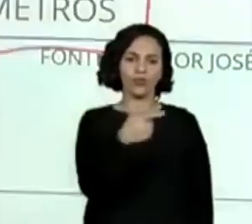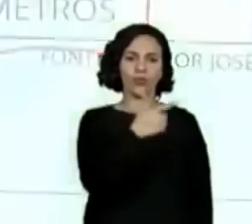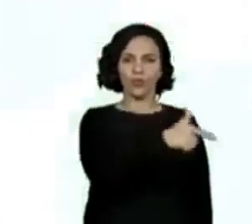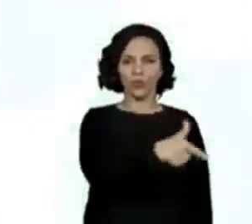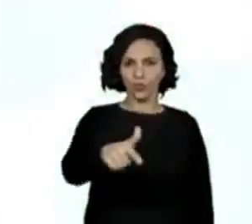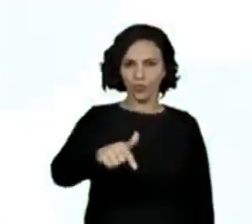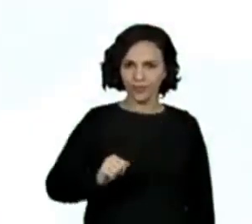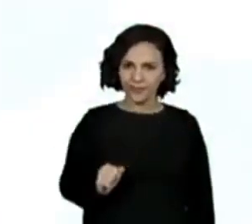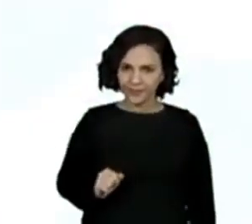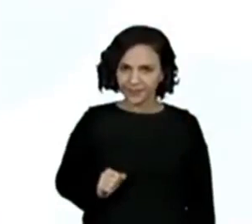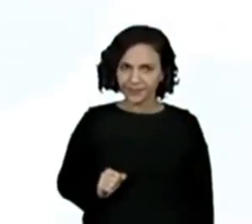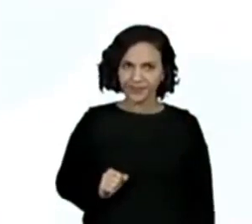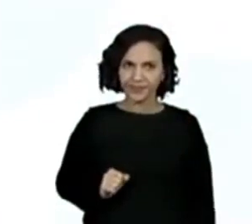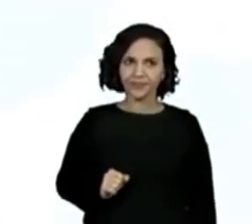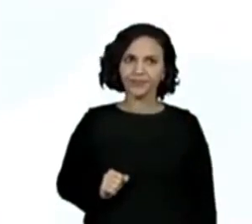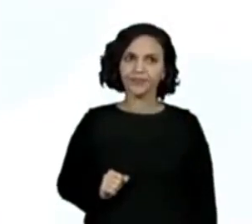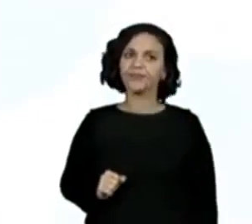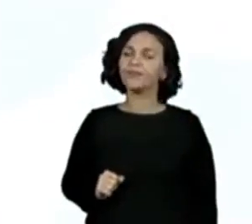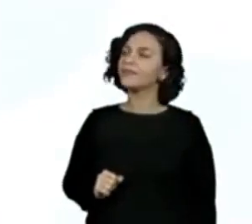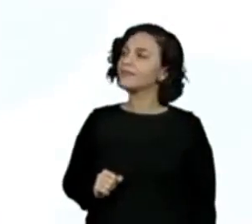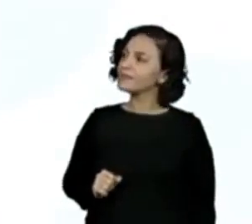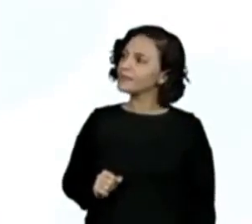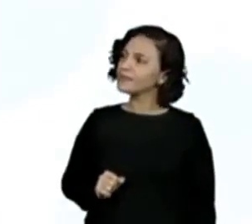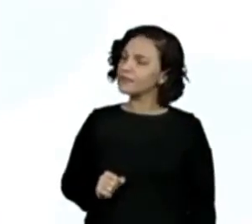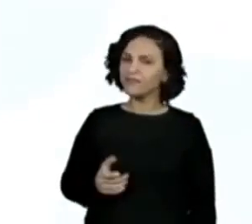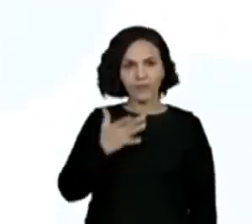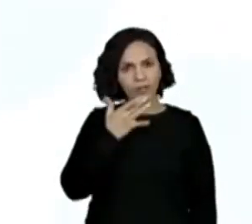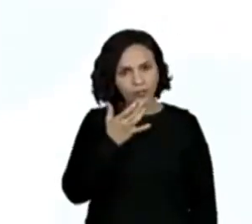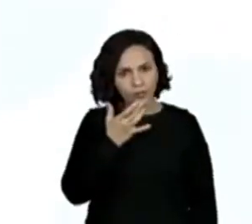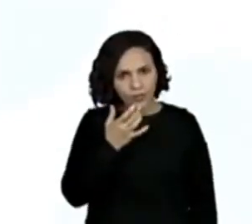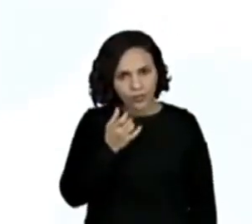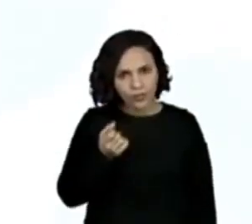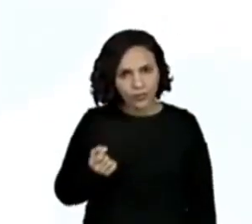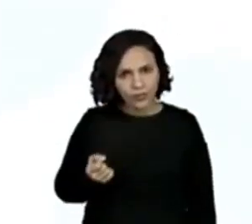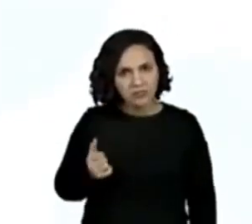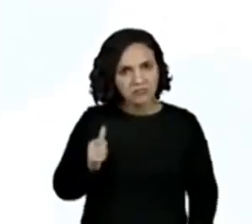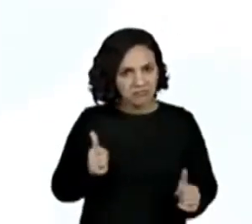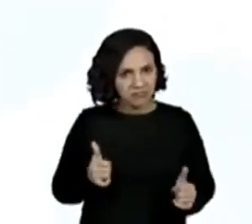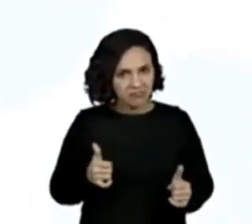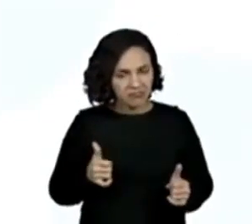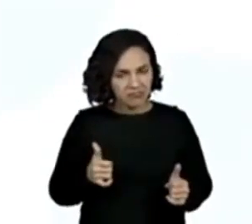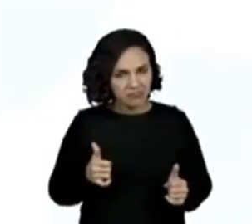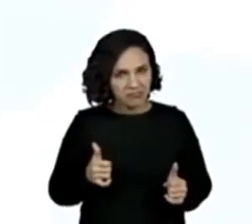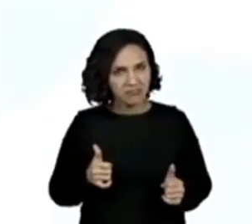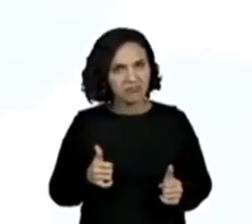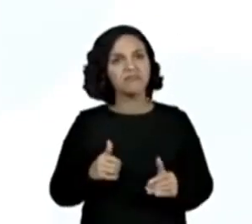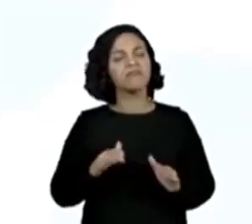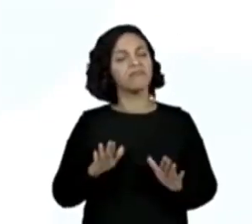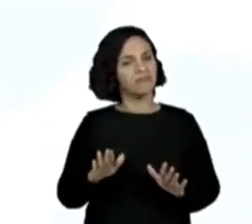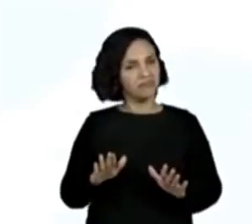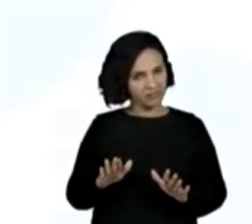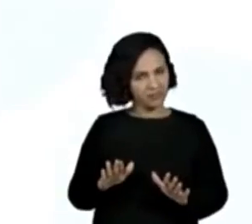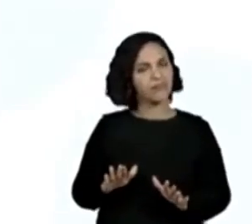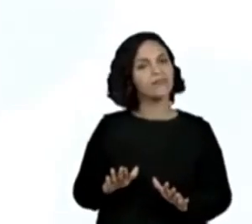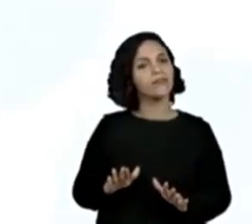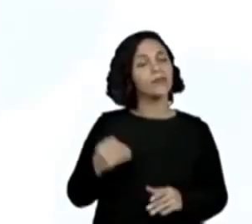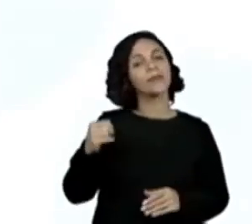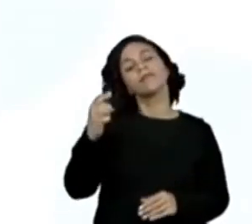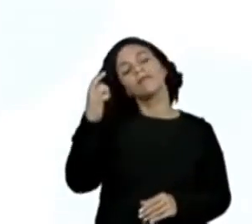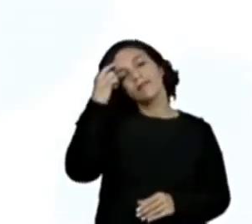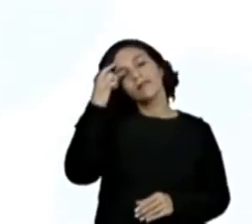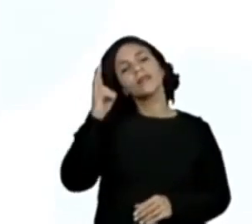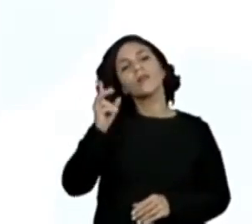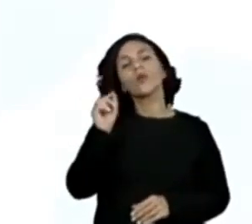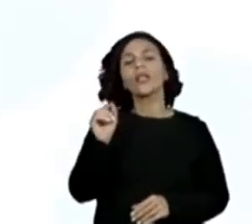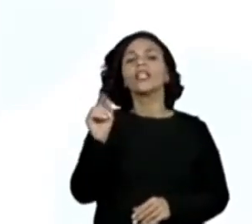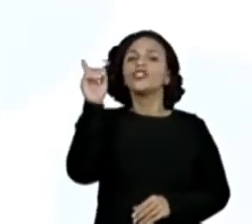aqui Emerson. Fácil, né, gente? Mas a gente precisa retomar as estratégias para quem